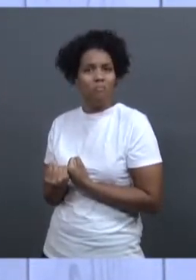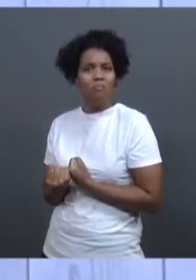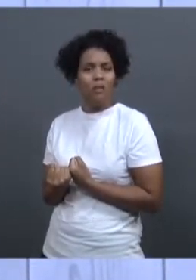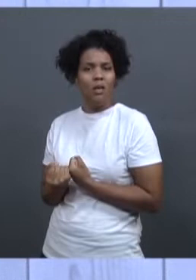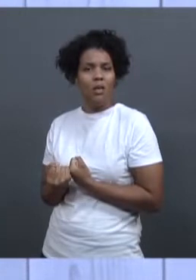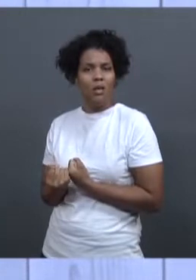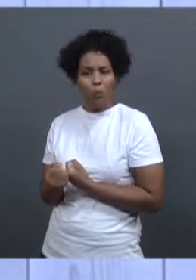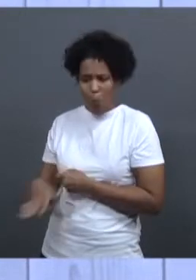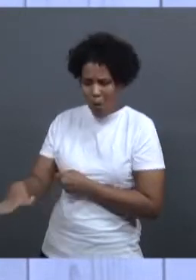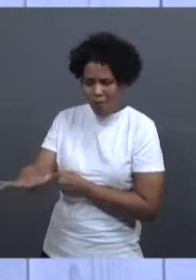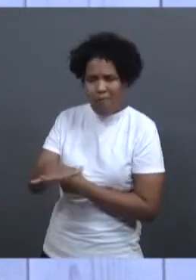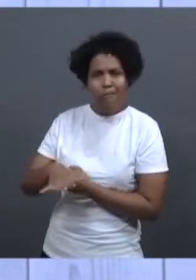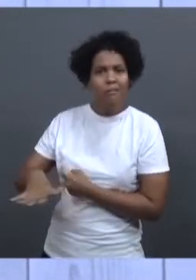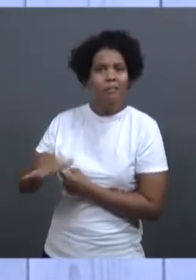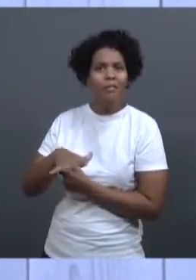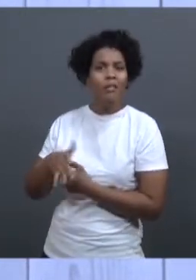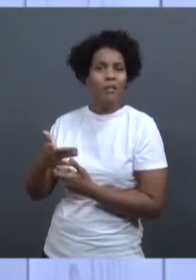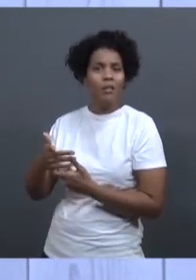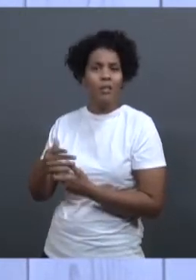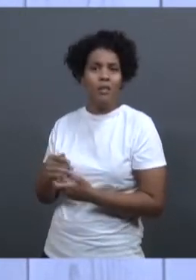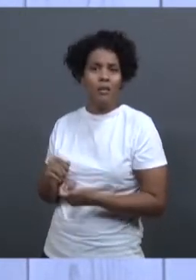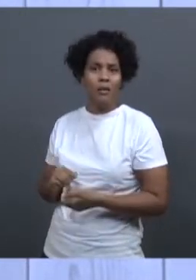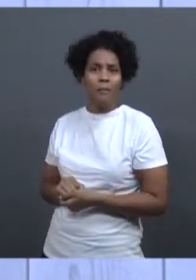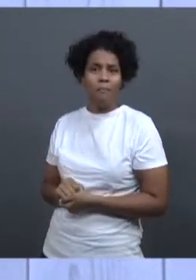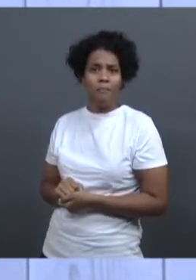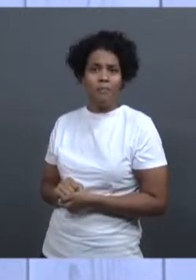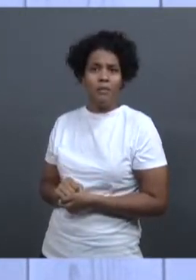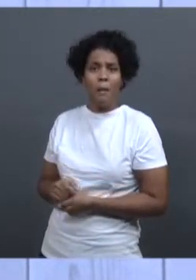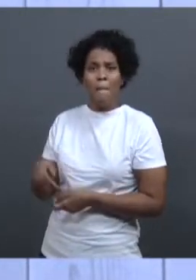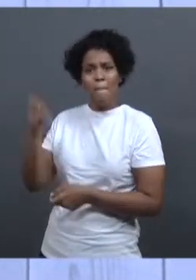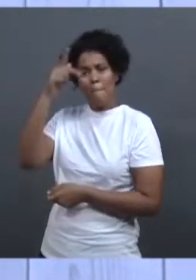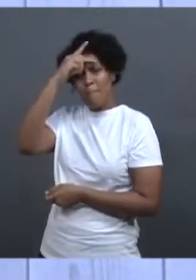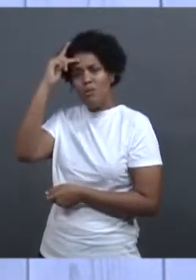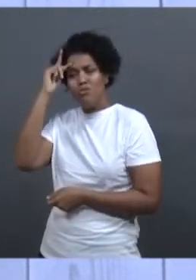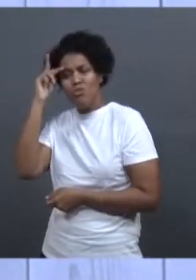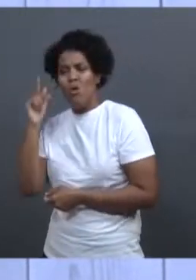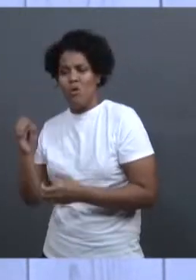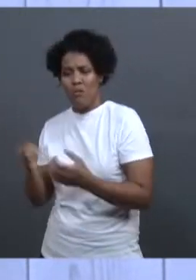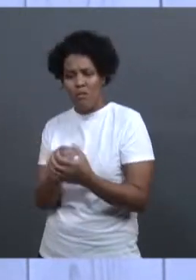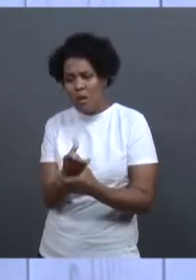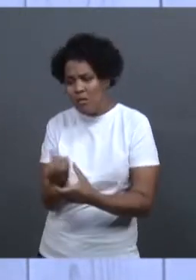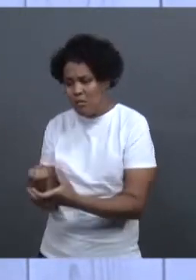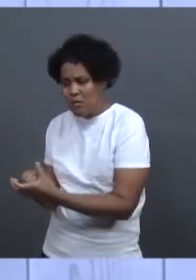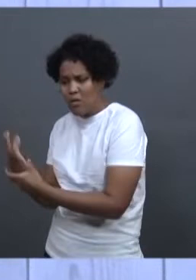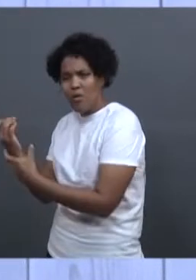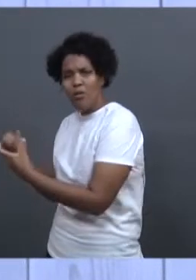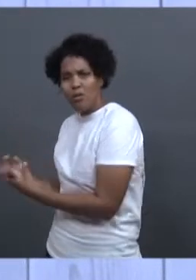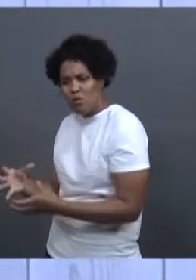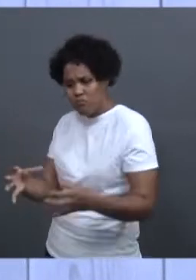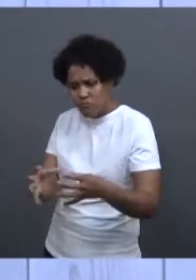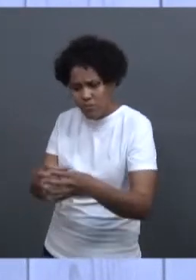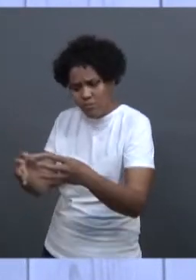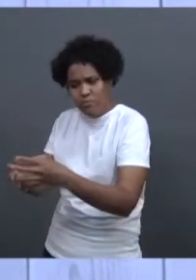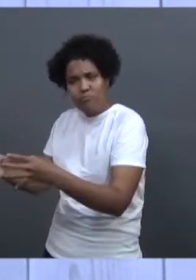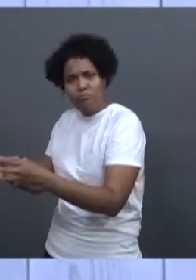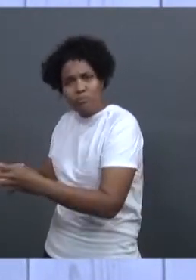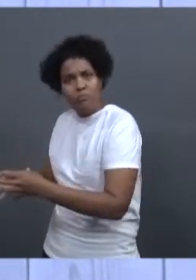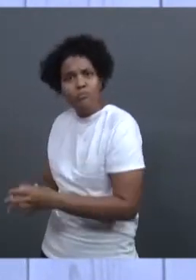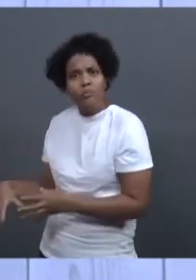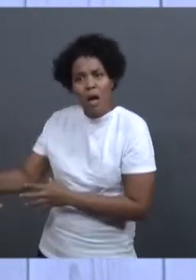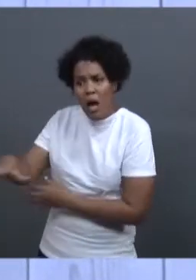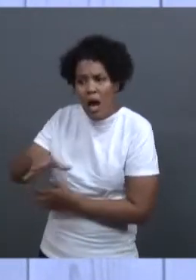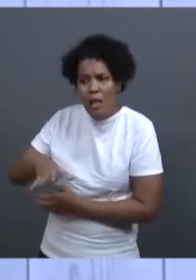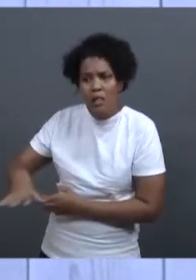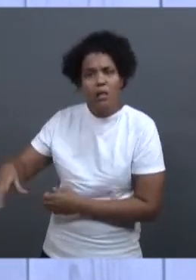naqueles vilarejos, né? Pessoas que fundaram aqueles lugares e hoje olham para aquilo lá, toda a história delas desapareceu. Isso